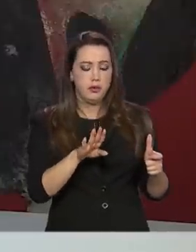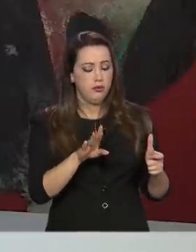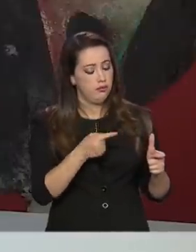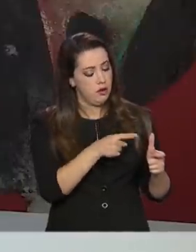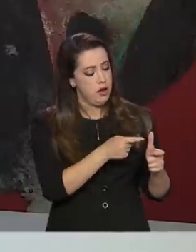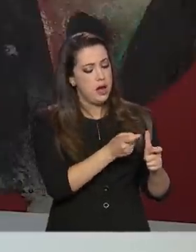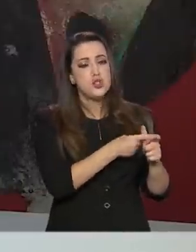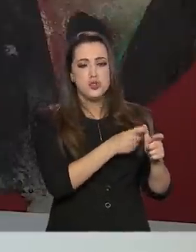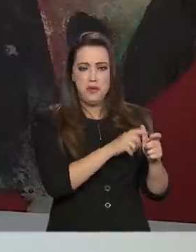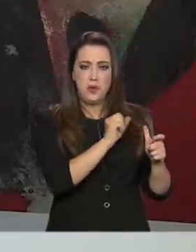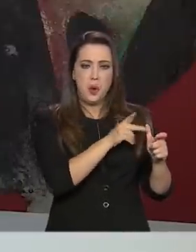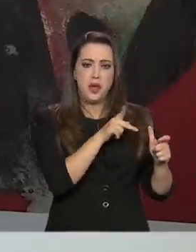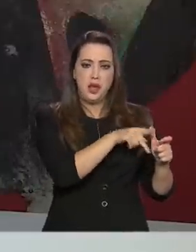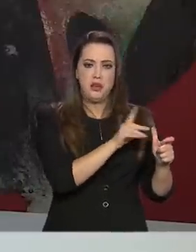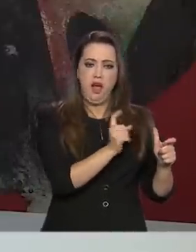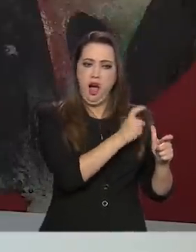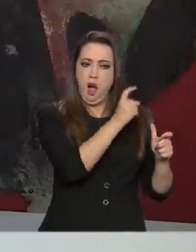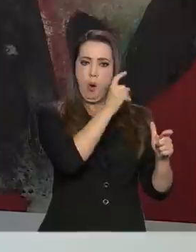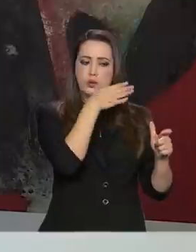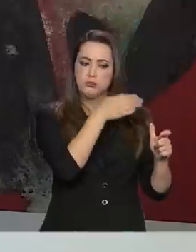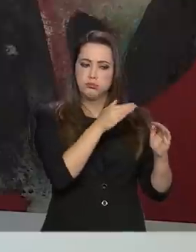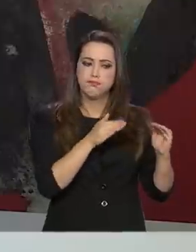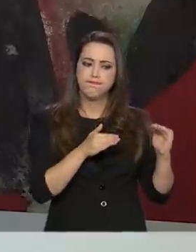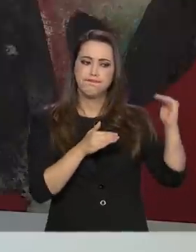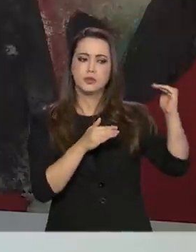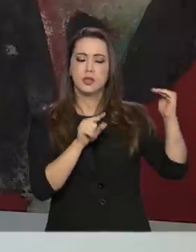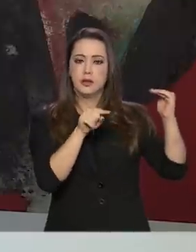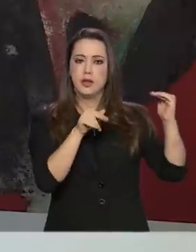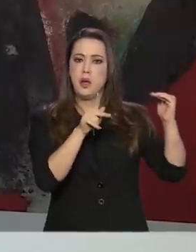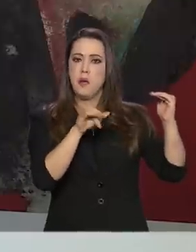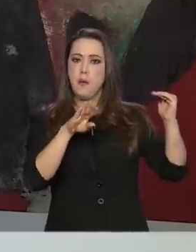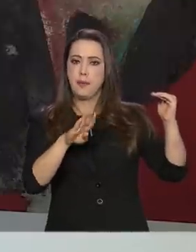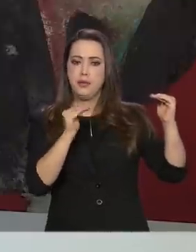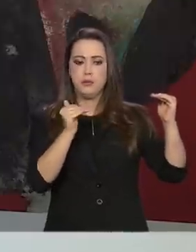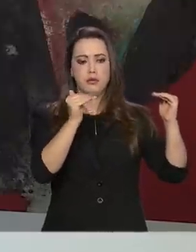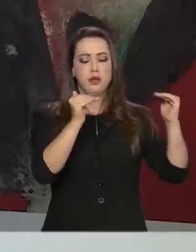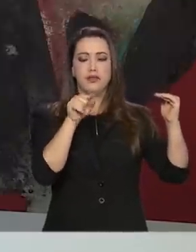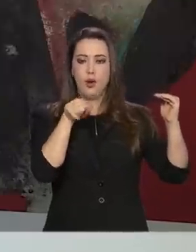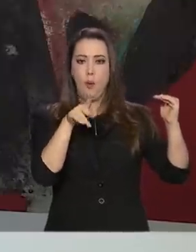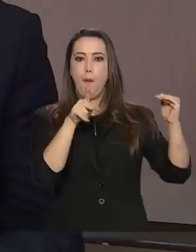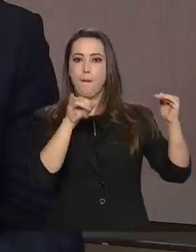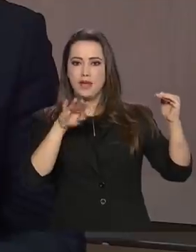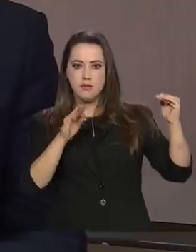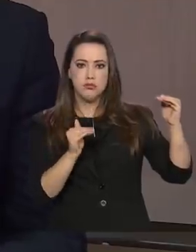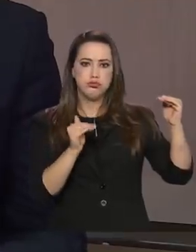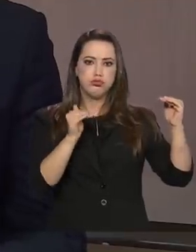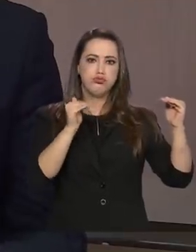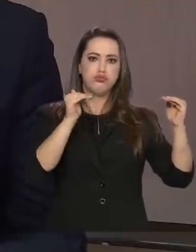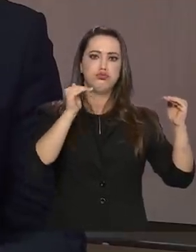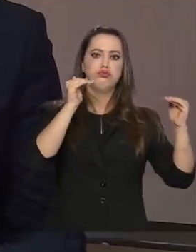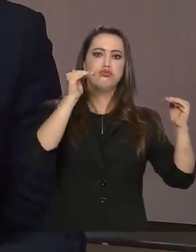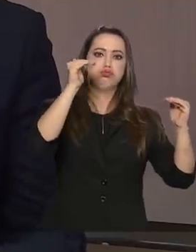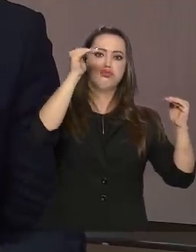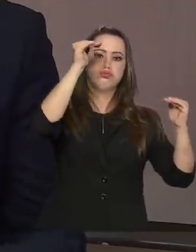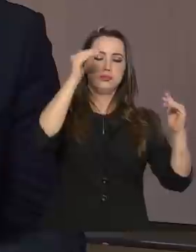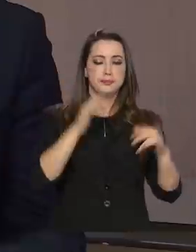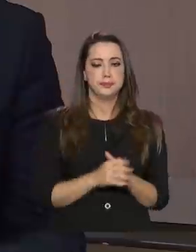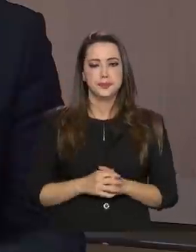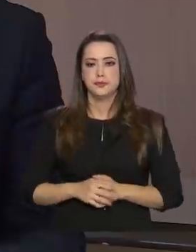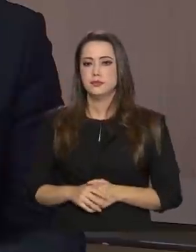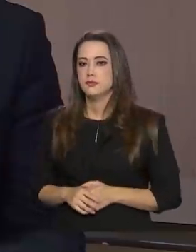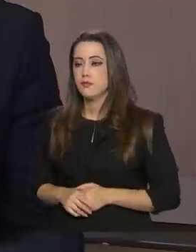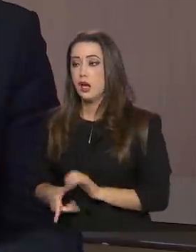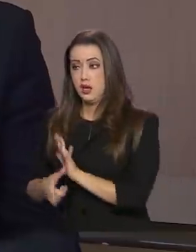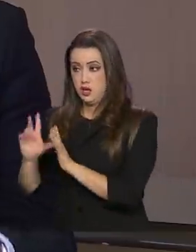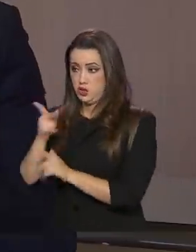alta, mas acredito que é bem menor do que se esperava no início dessa pandemia. Antes da gente falar da reforma tributária,